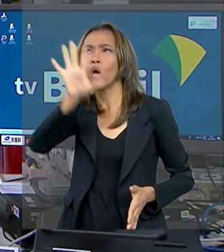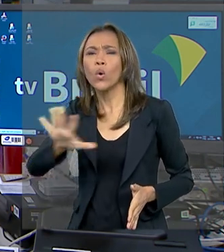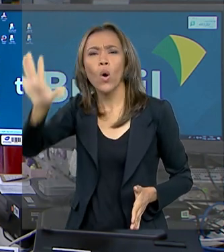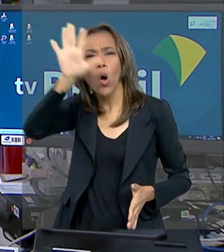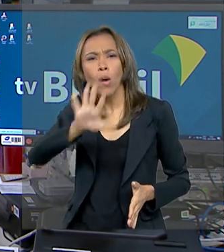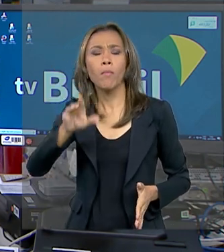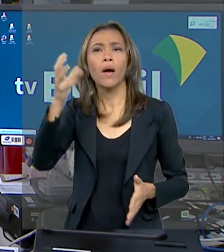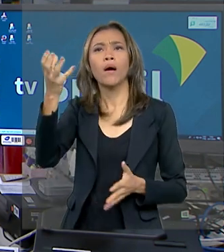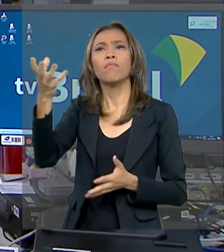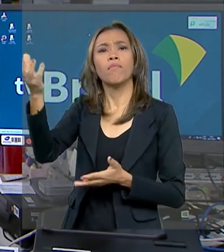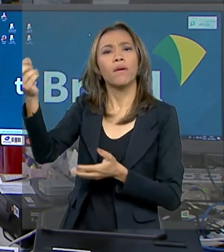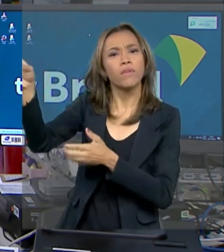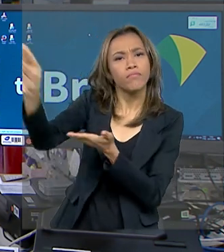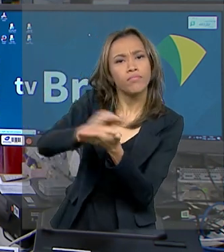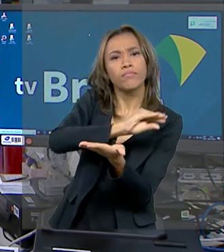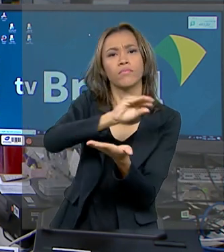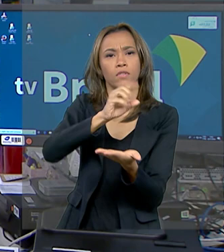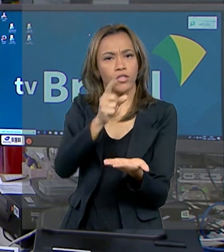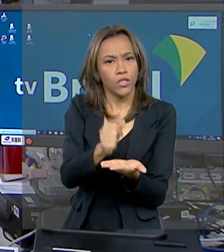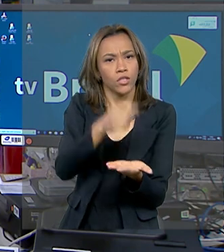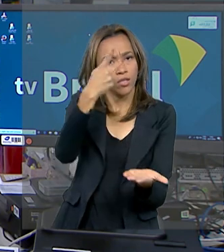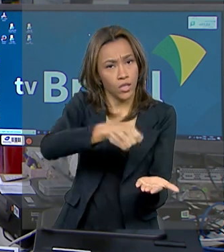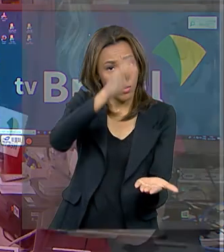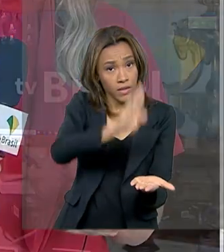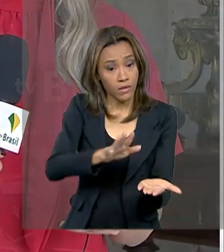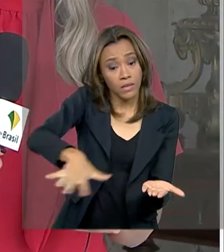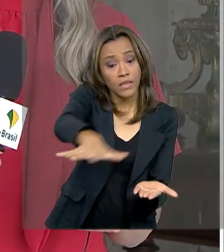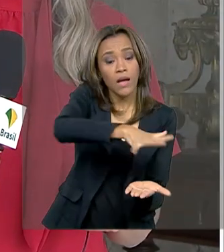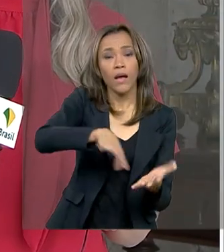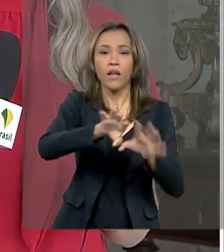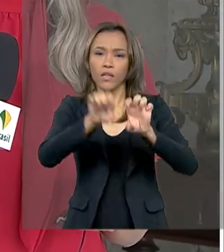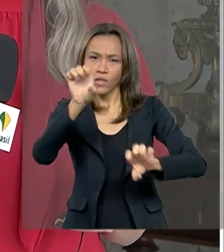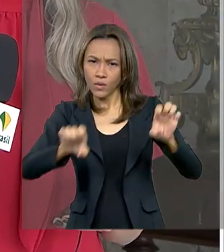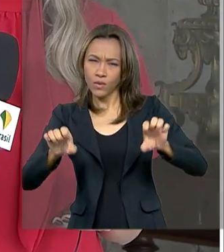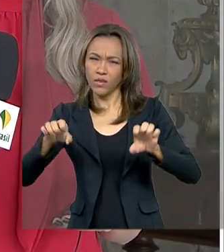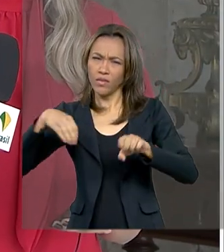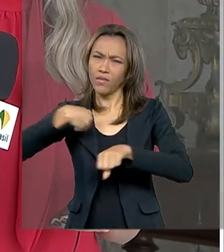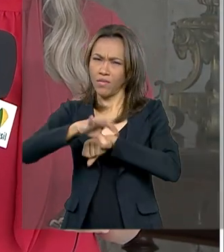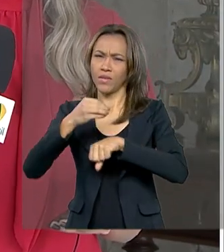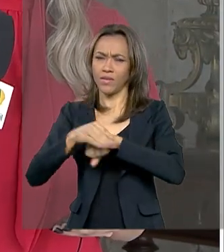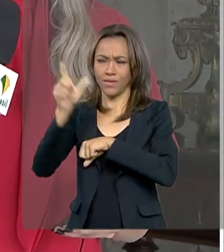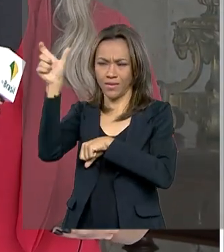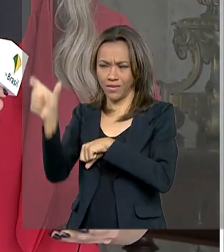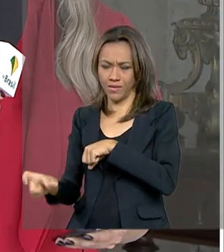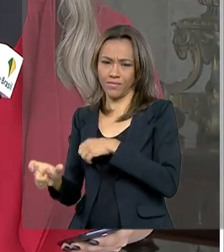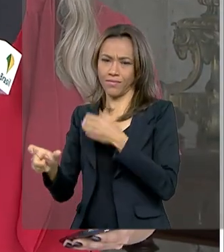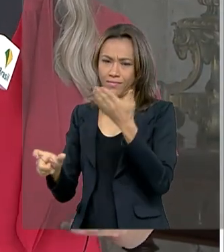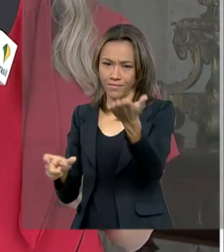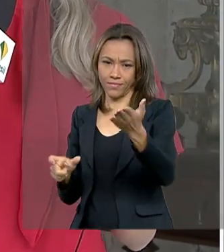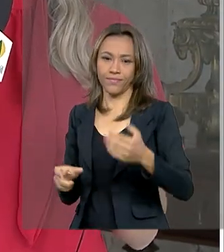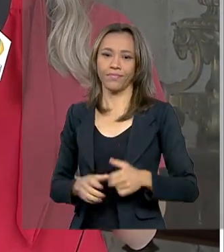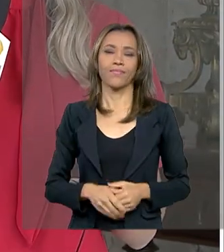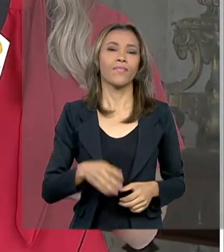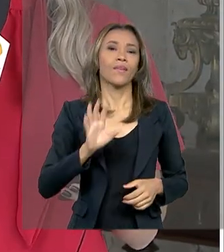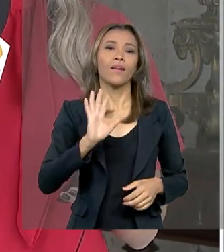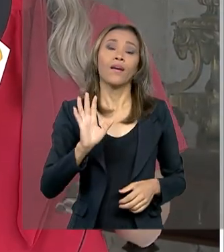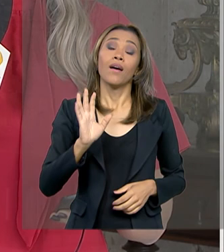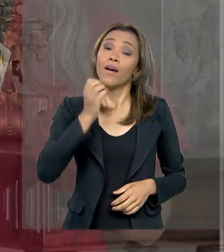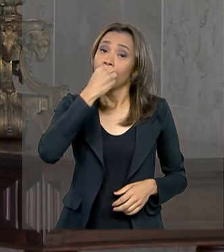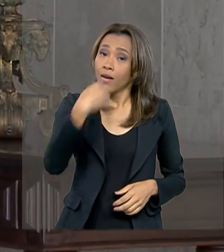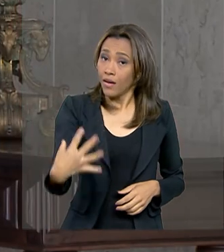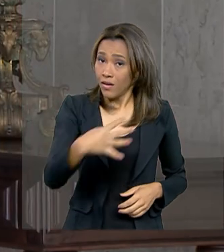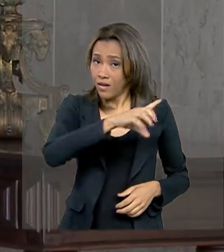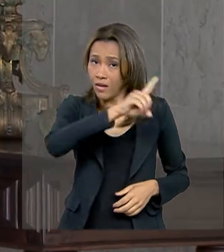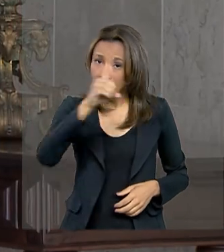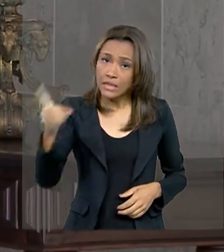em infraestrutura aqui no Brasil. A repórter Selma Dias traz as informações para a gente. Bom dia, Selma. Oi, Renata. Bom dia a você e a todos.